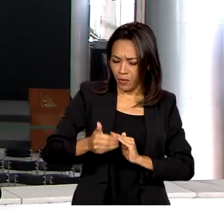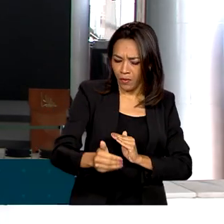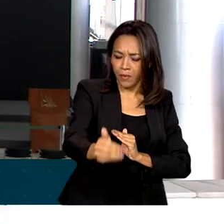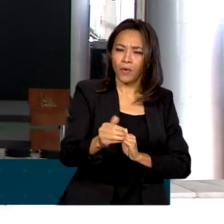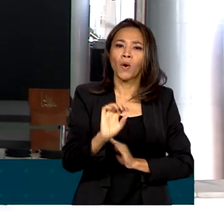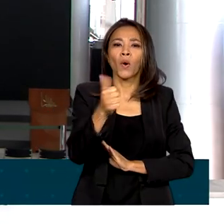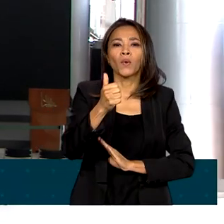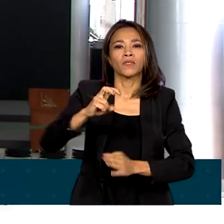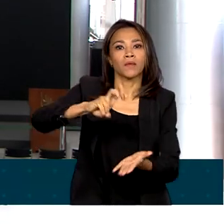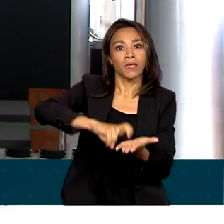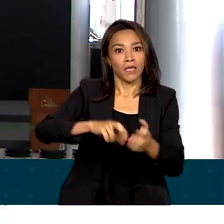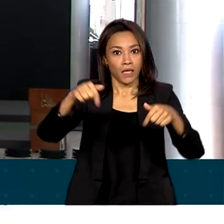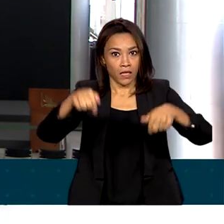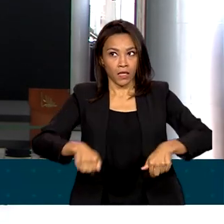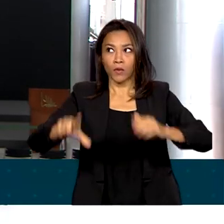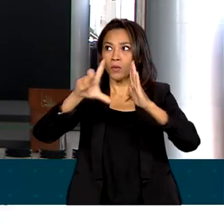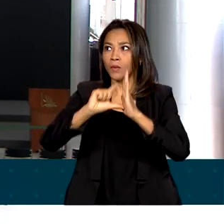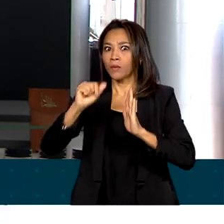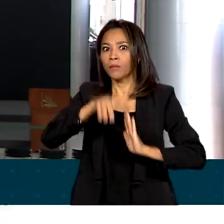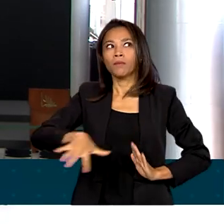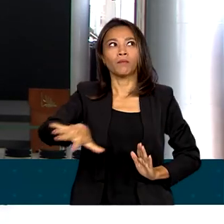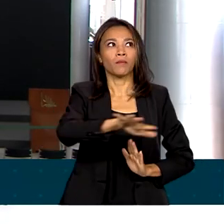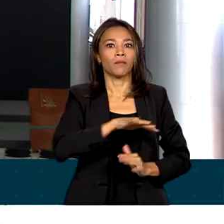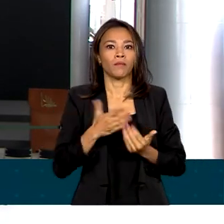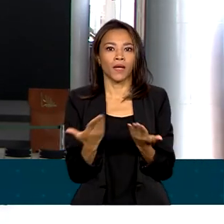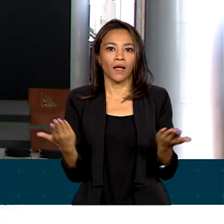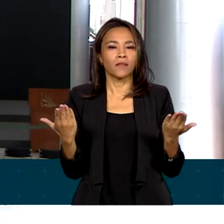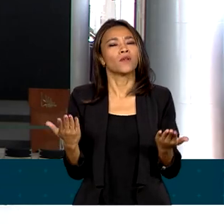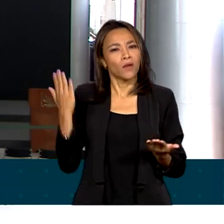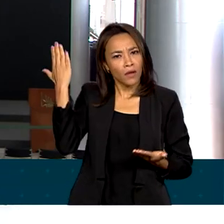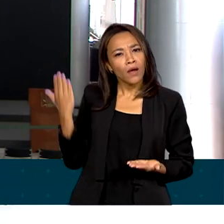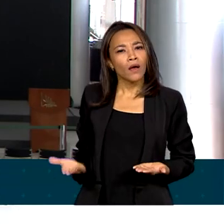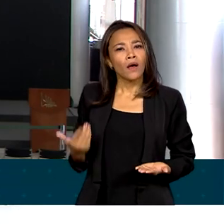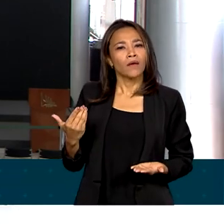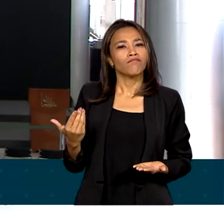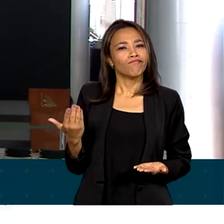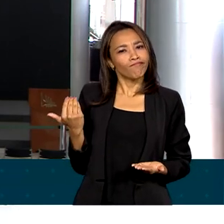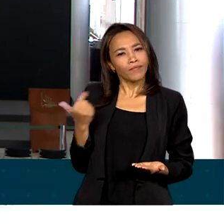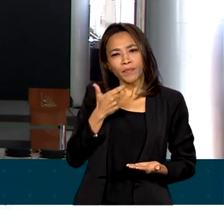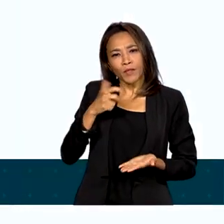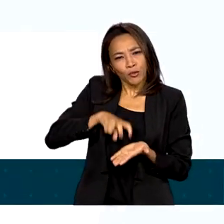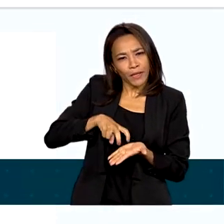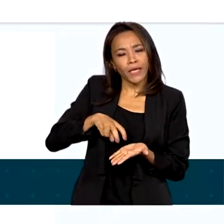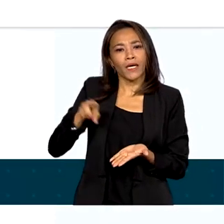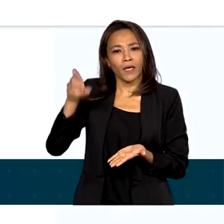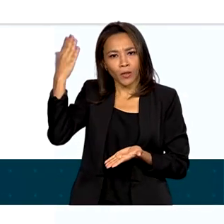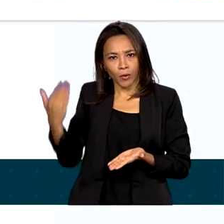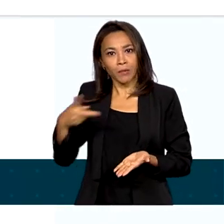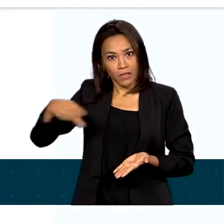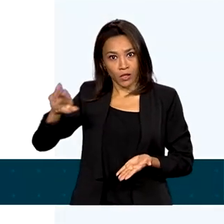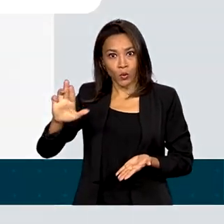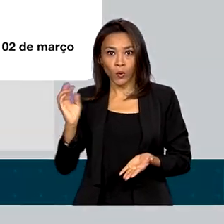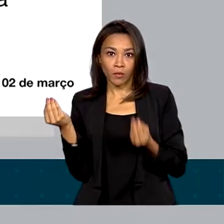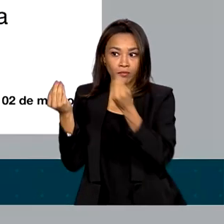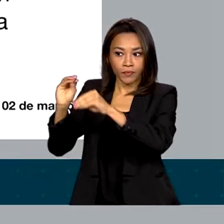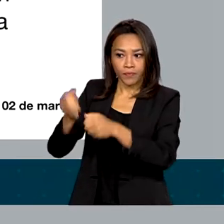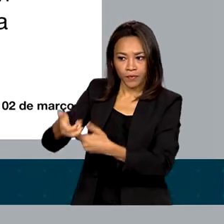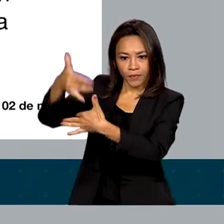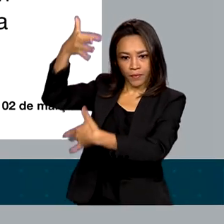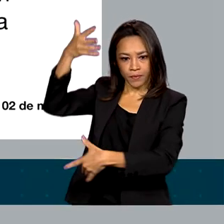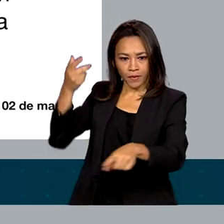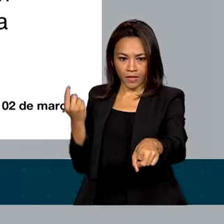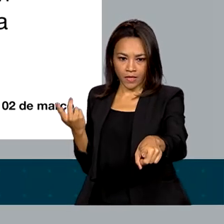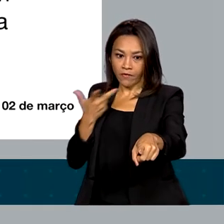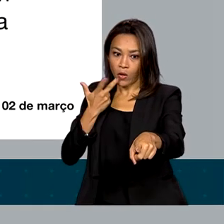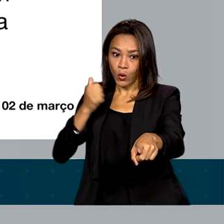11 horas da manhã. Inclusive, o presidente Lula comentou sobre esse assunto, né, agora de manhã nas redes sociais, dizendo que o Bolsa Família é o